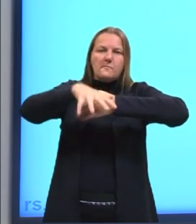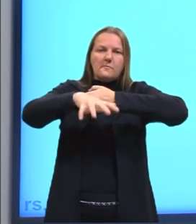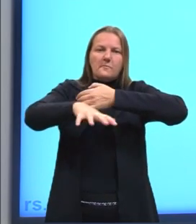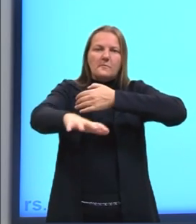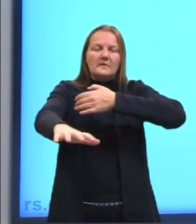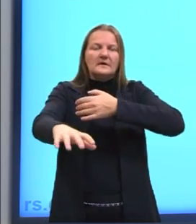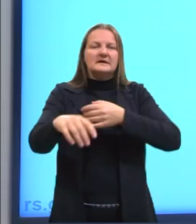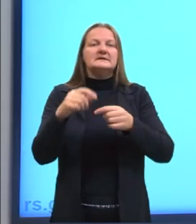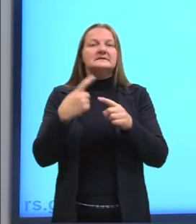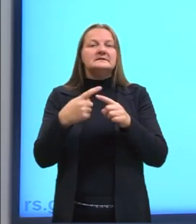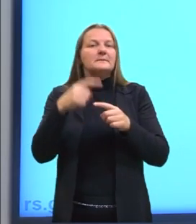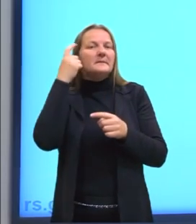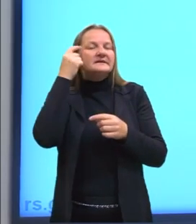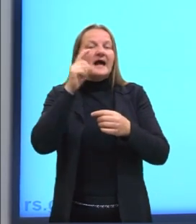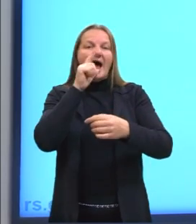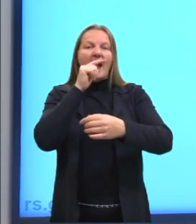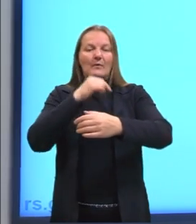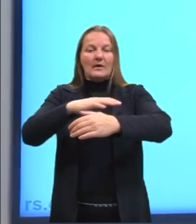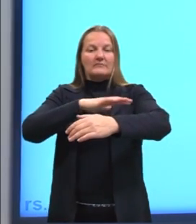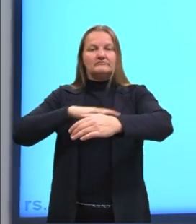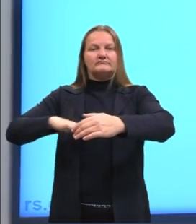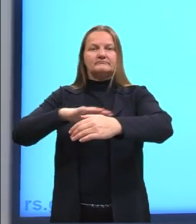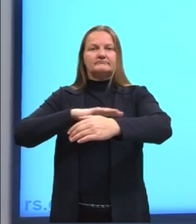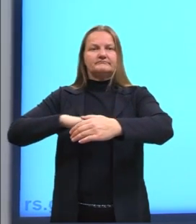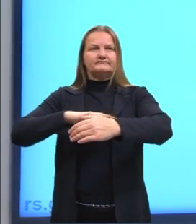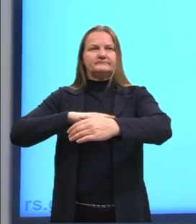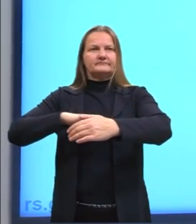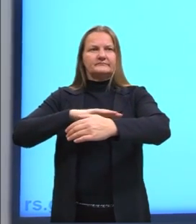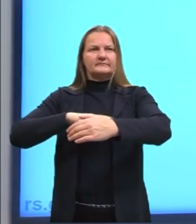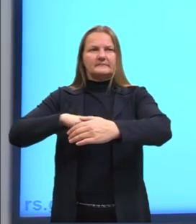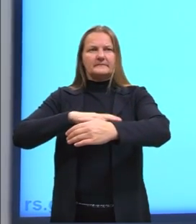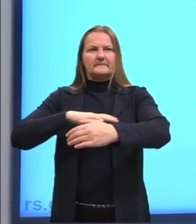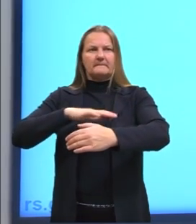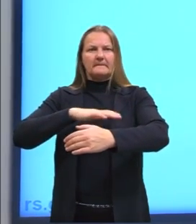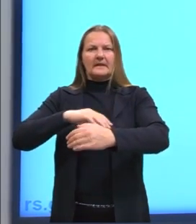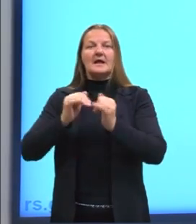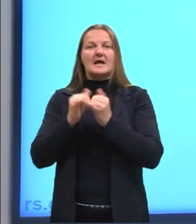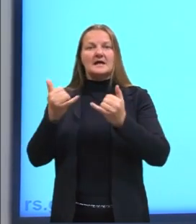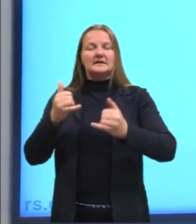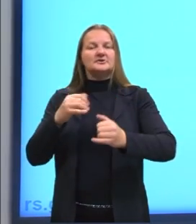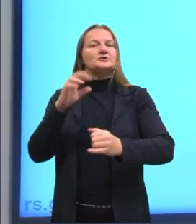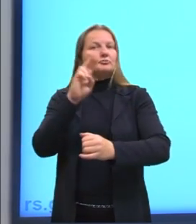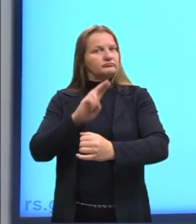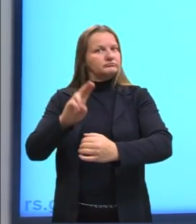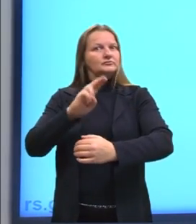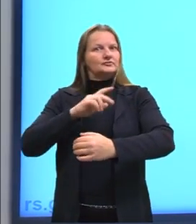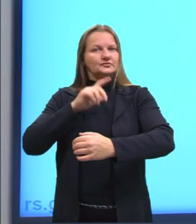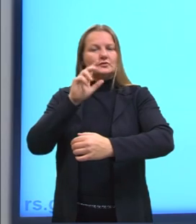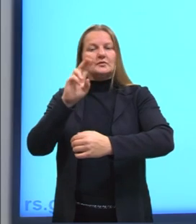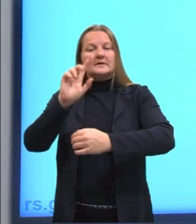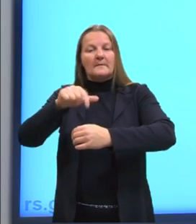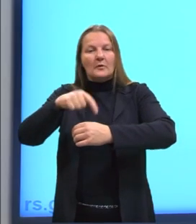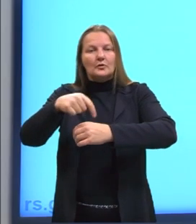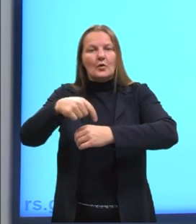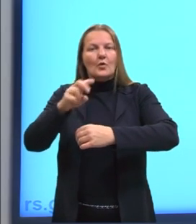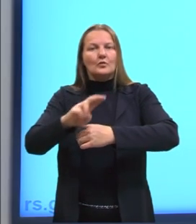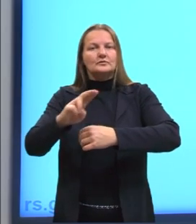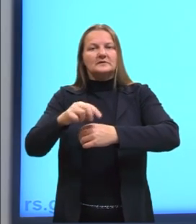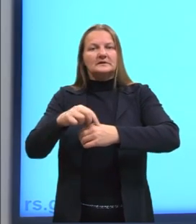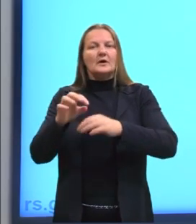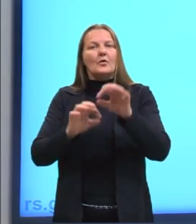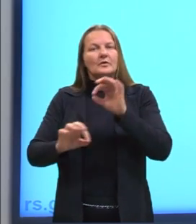Se a gente pensar, Essa água que está aqui em cima, ela possui, né? Uma energia útil que vai ser utilizada, uma energia